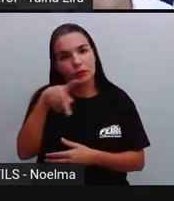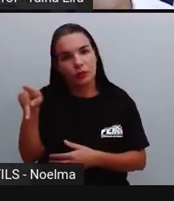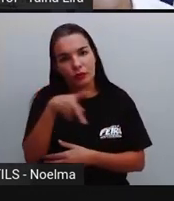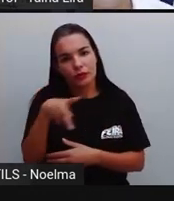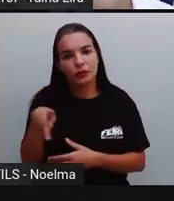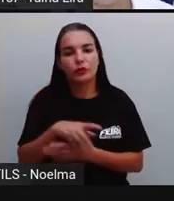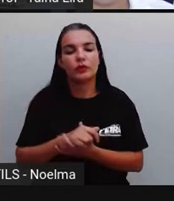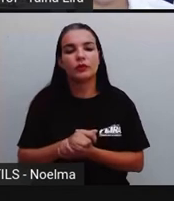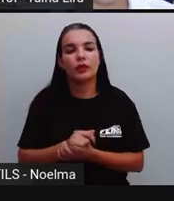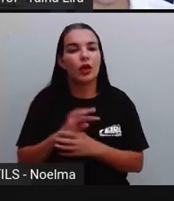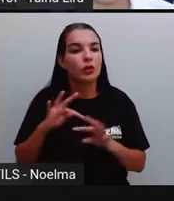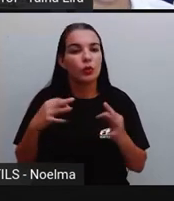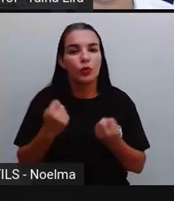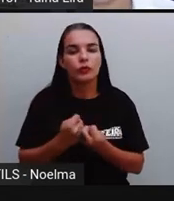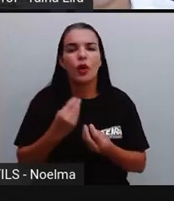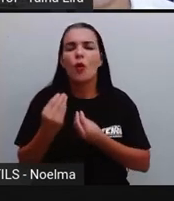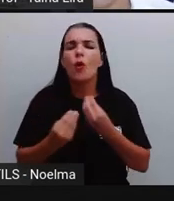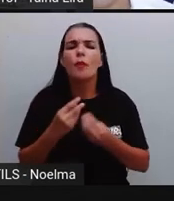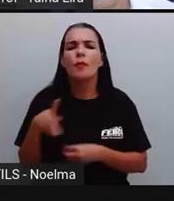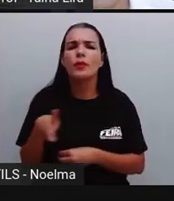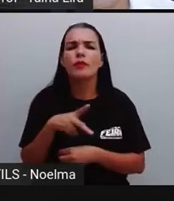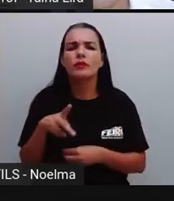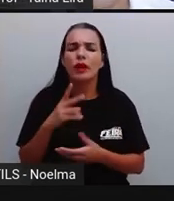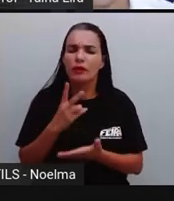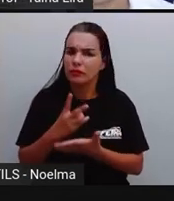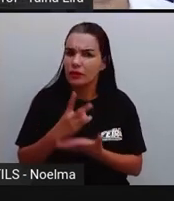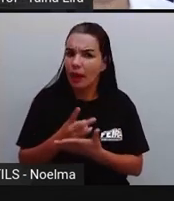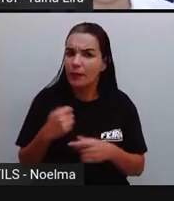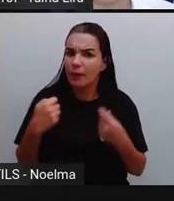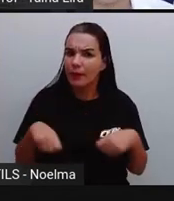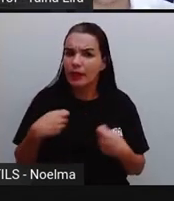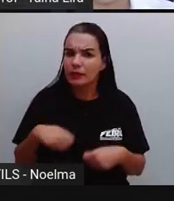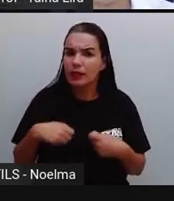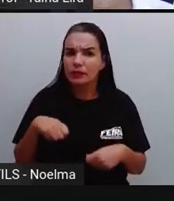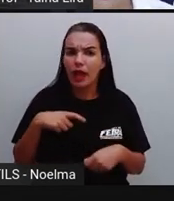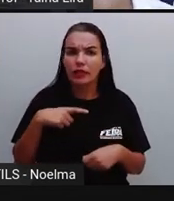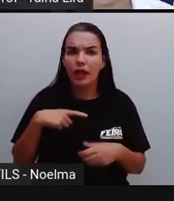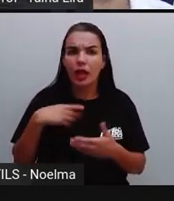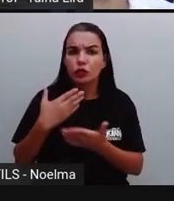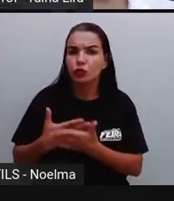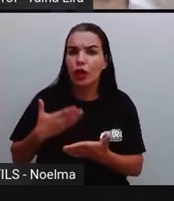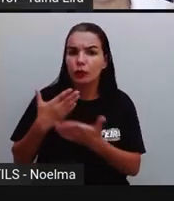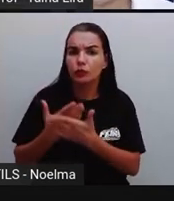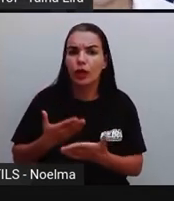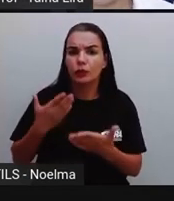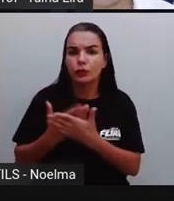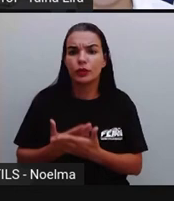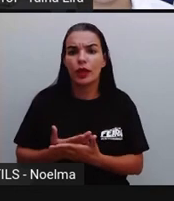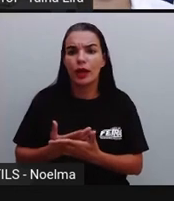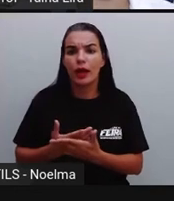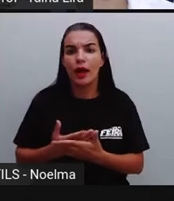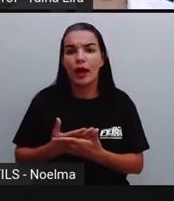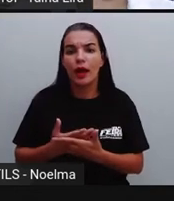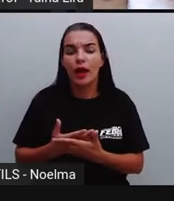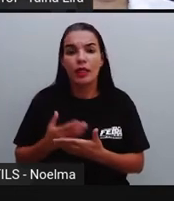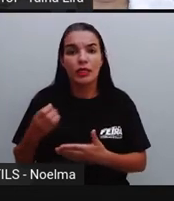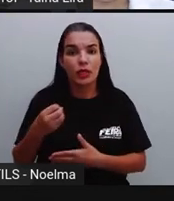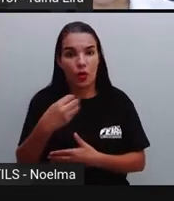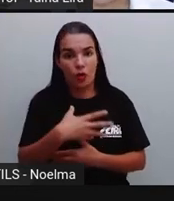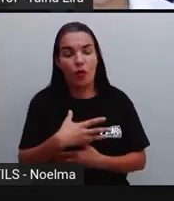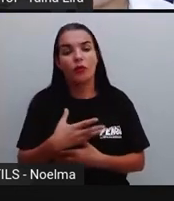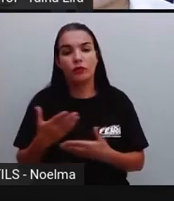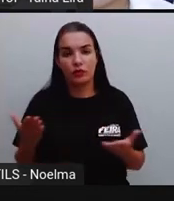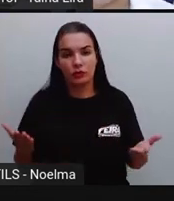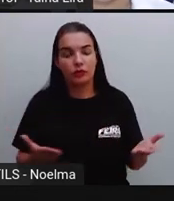professores, tá? Como assim, o professor sempre tá ali, ó, estudando, Se atualizando pra trazer coisas